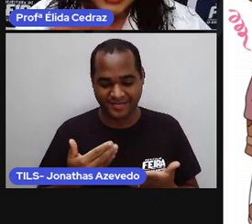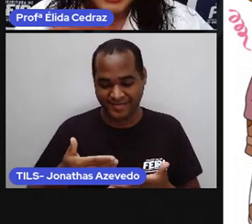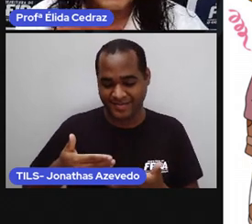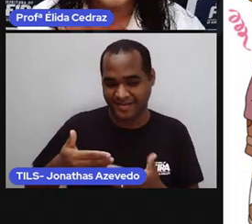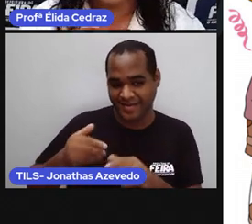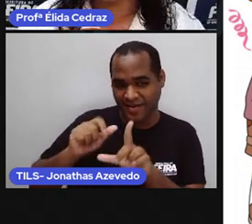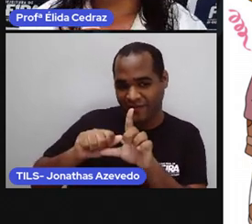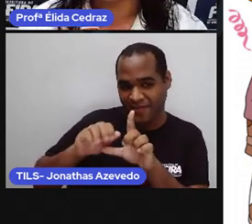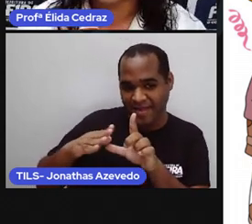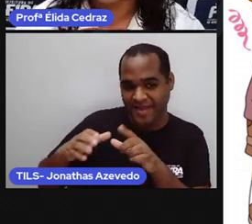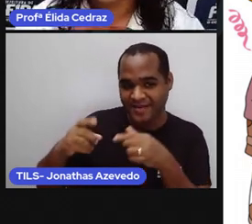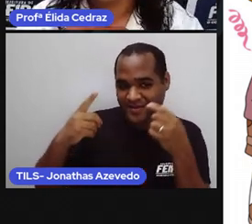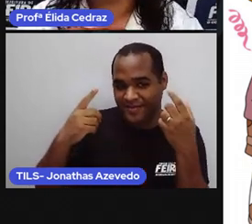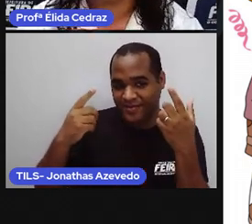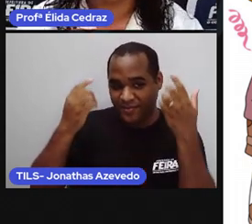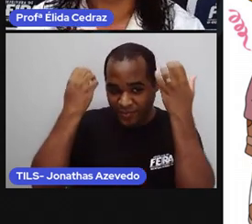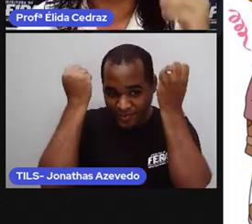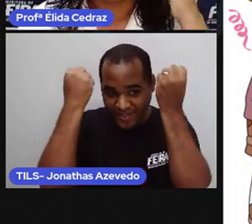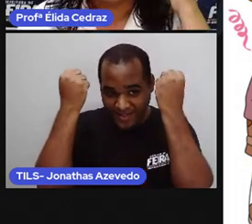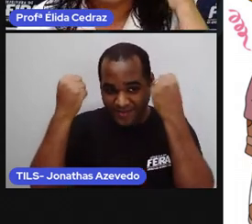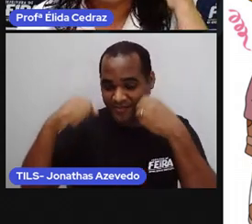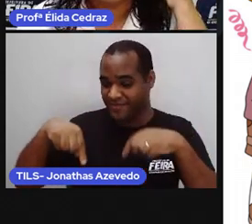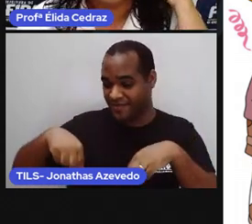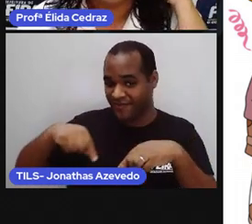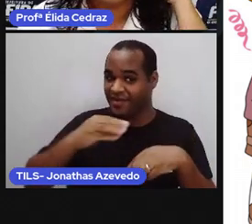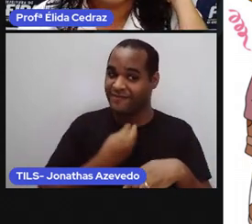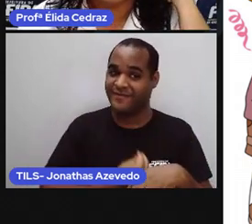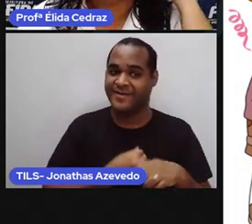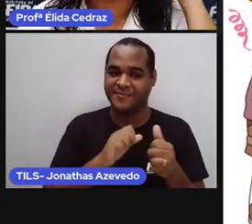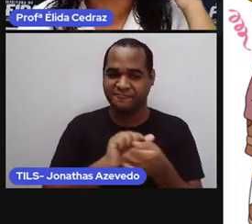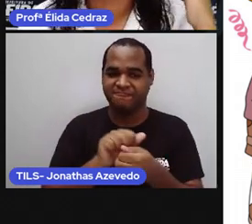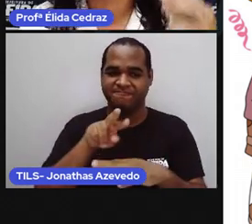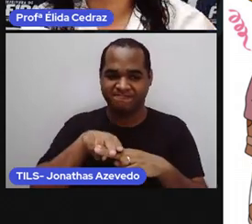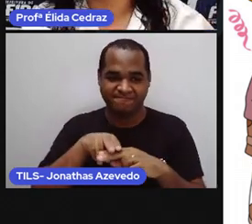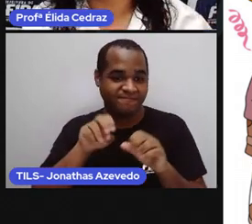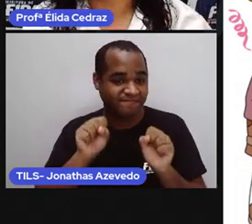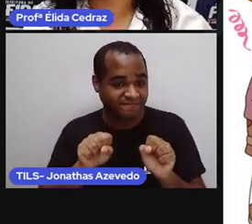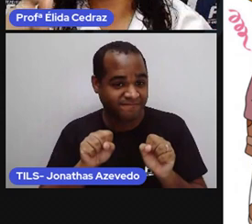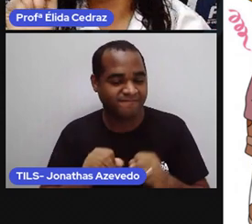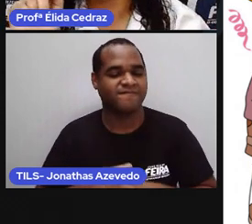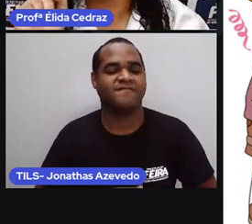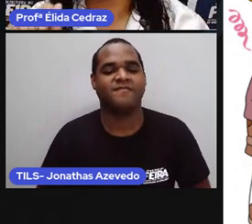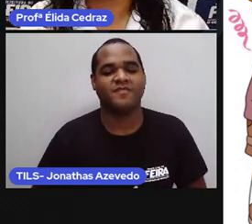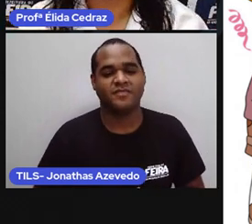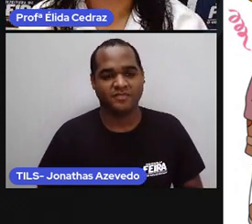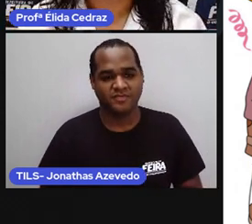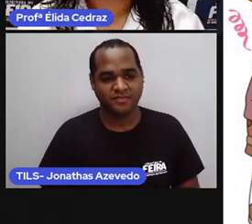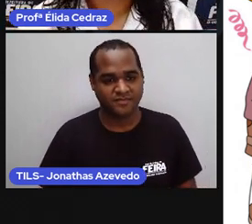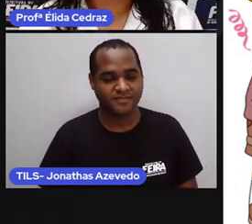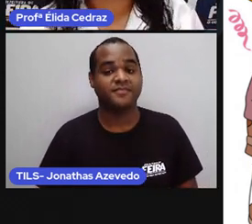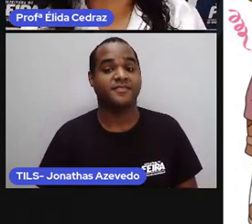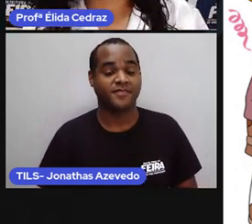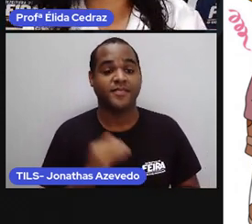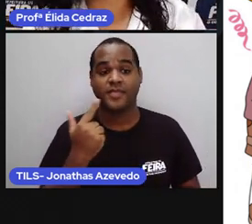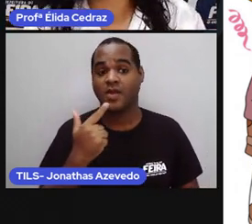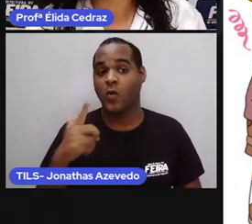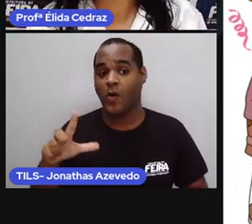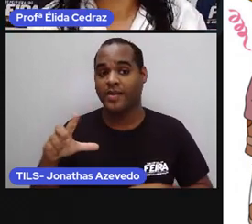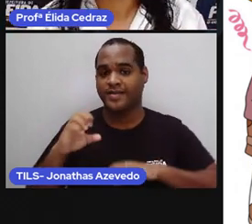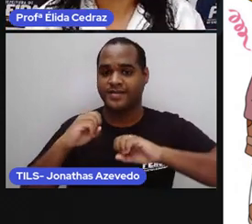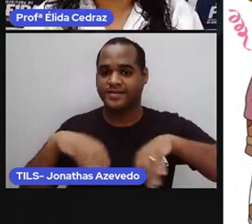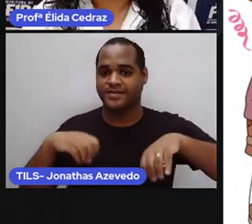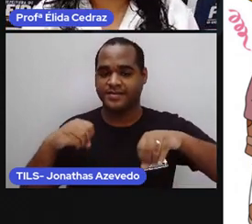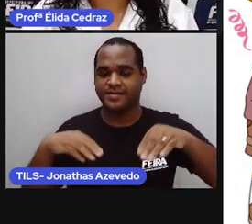sentadinho aqui, prestando atenção na aula, junto com vocês. Na aula passada, nós tivemos que